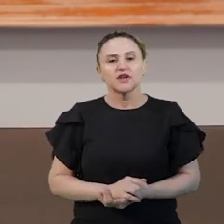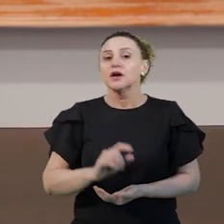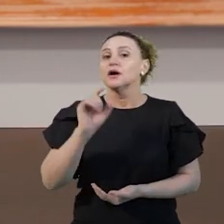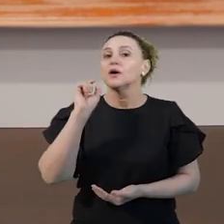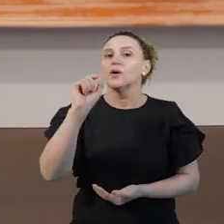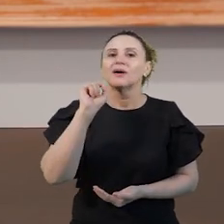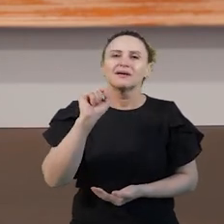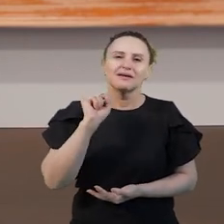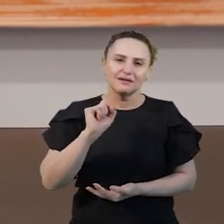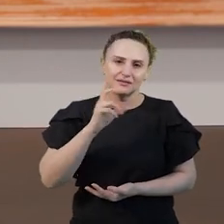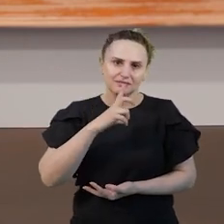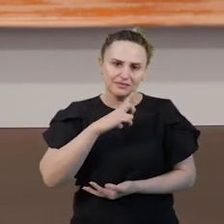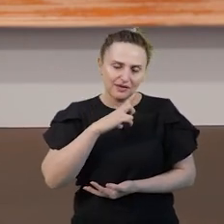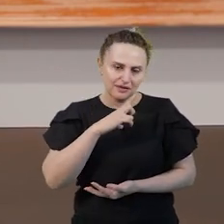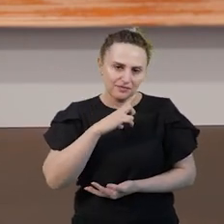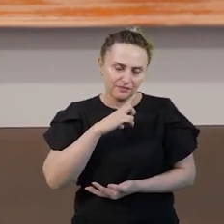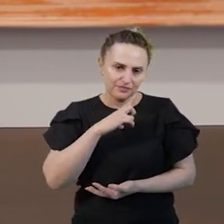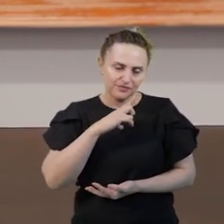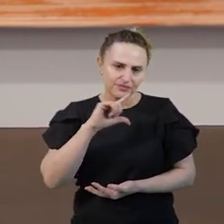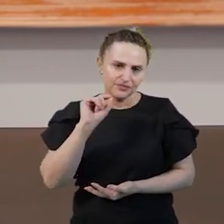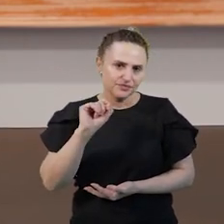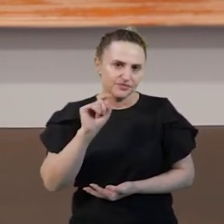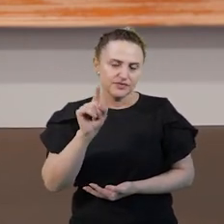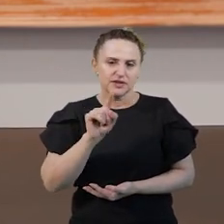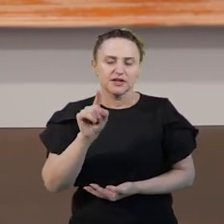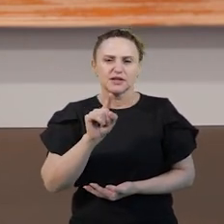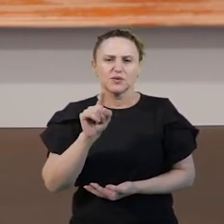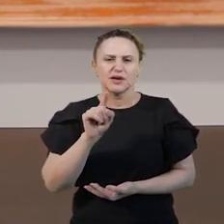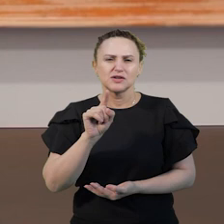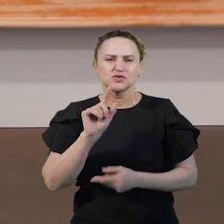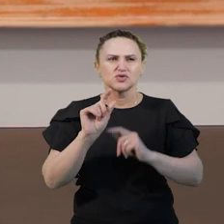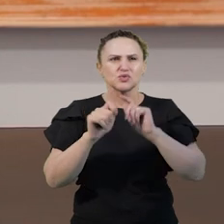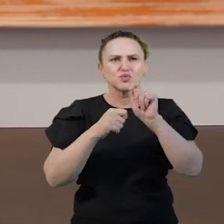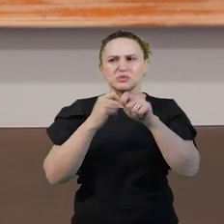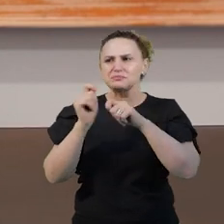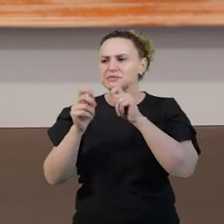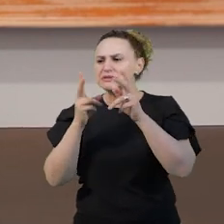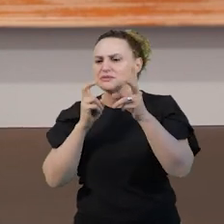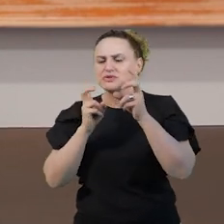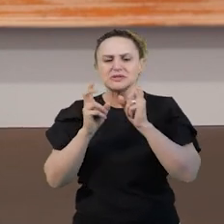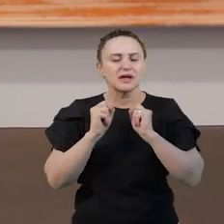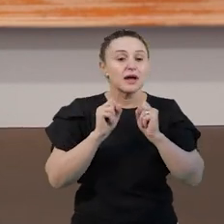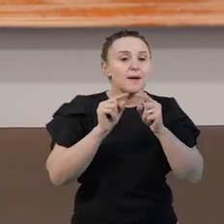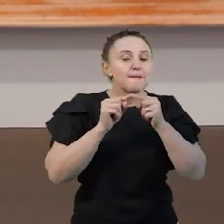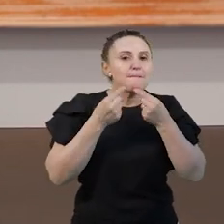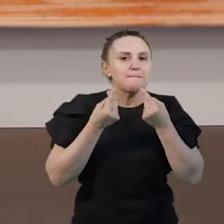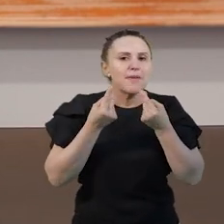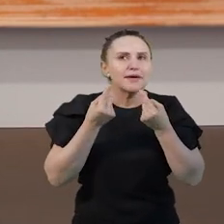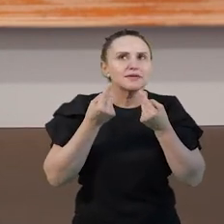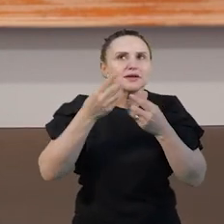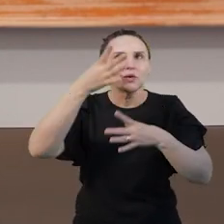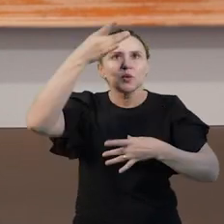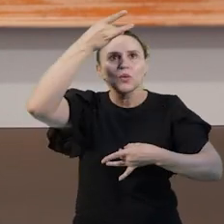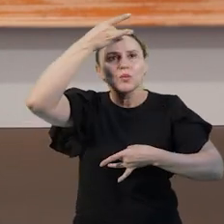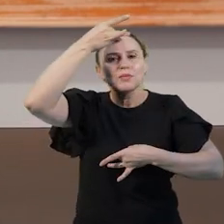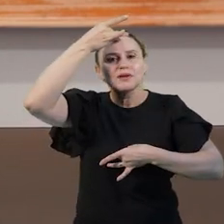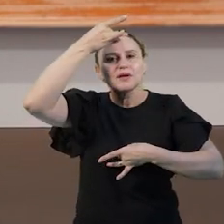leitor crítico é aquele que não apenas decifra sinais, mas que busca a compreensão do texto,